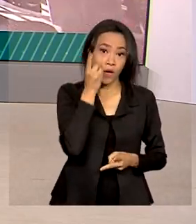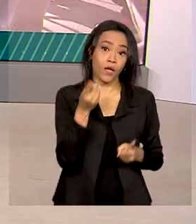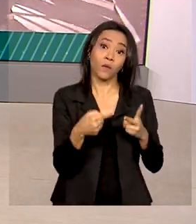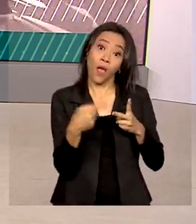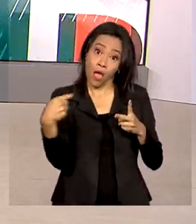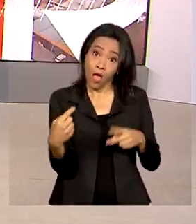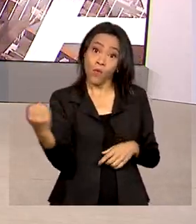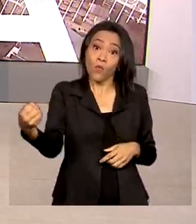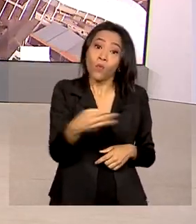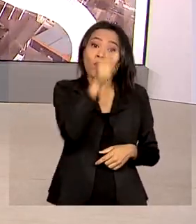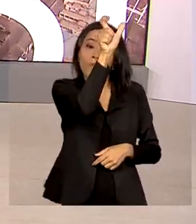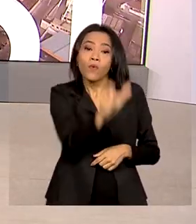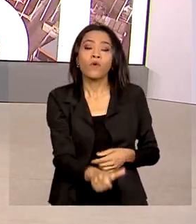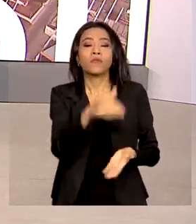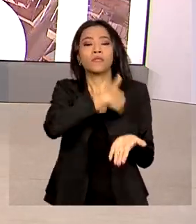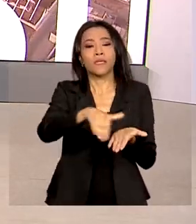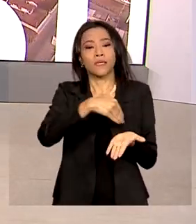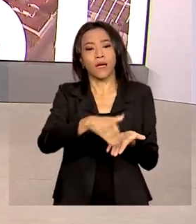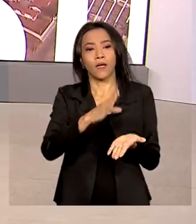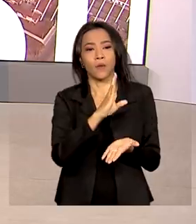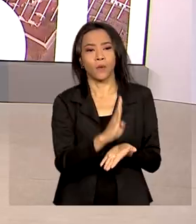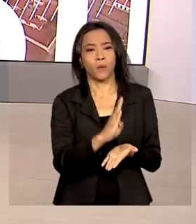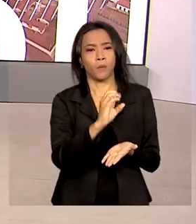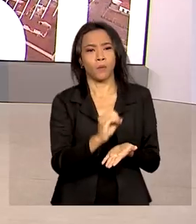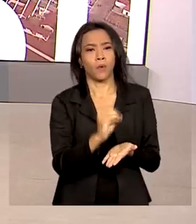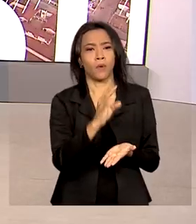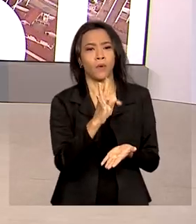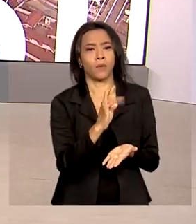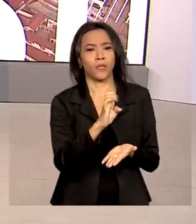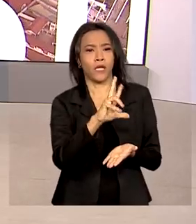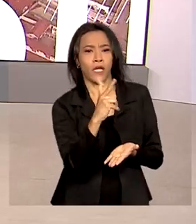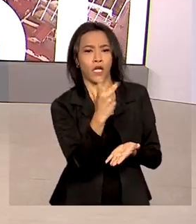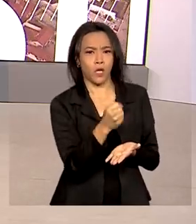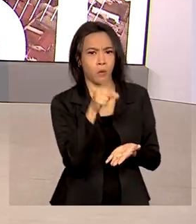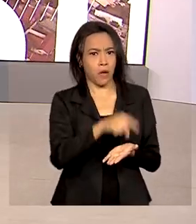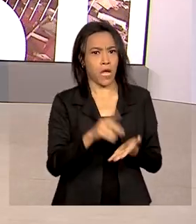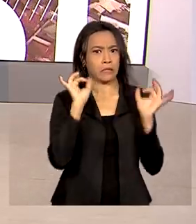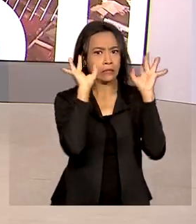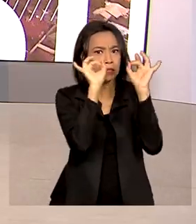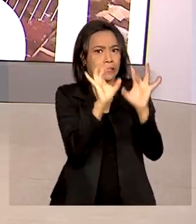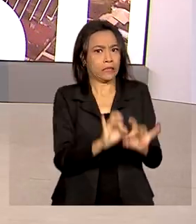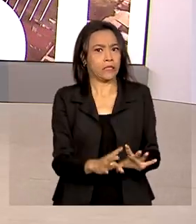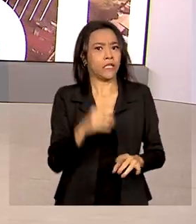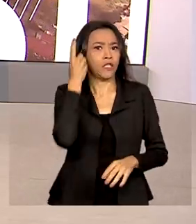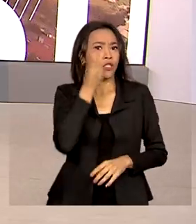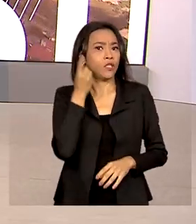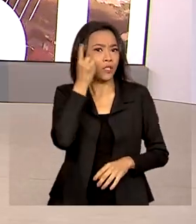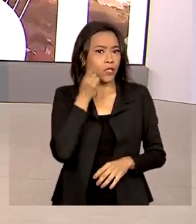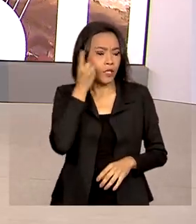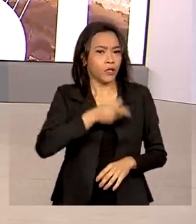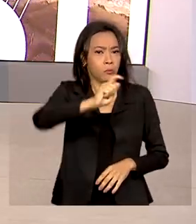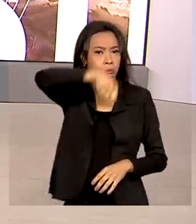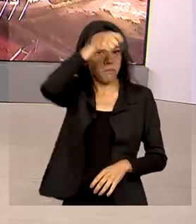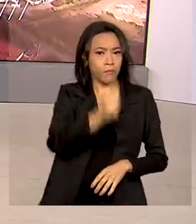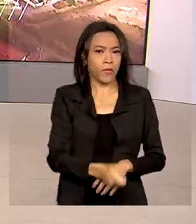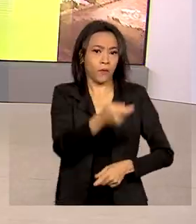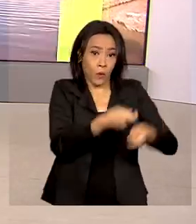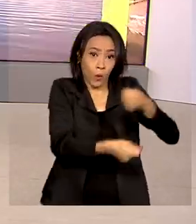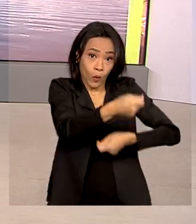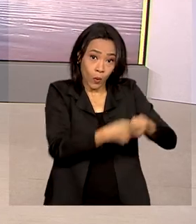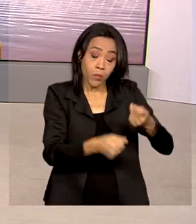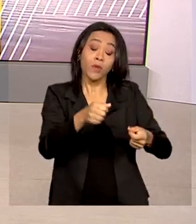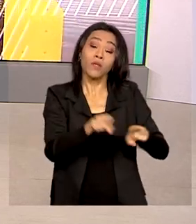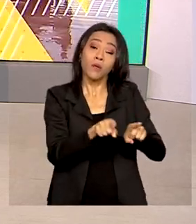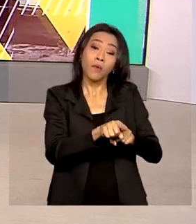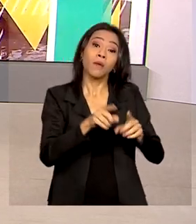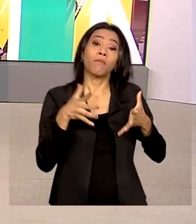secretário nacional de Justiça. Botelho é especialista em Direito Penal Econômico e conselheiro do Instituto de